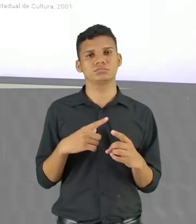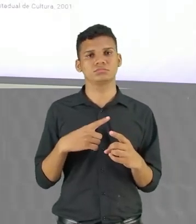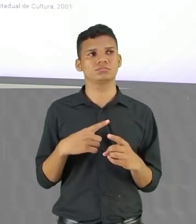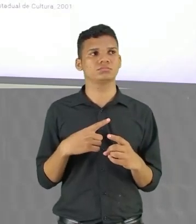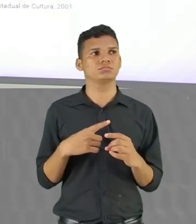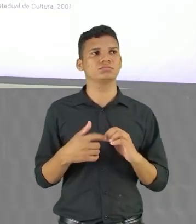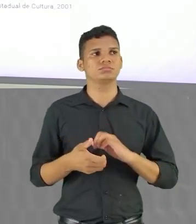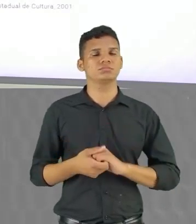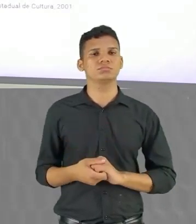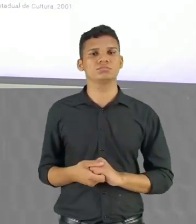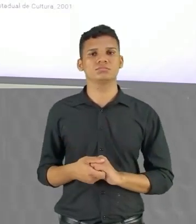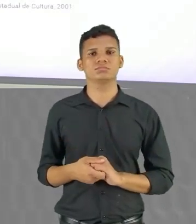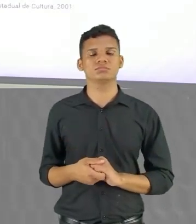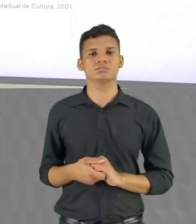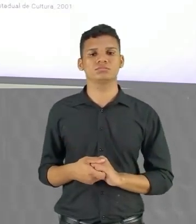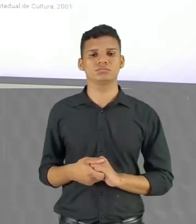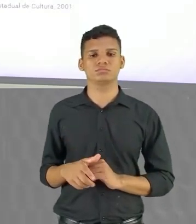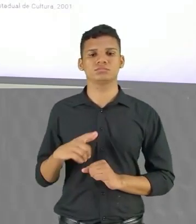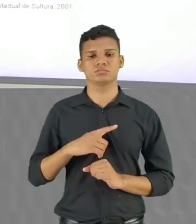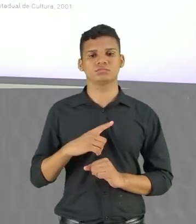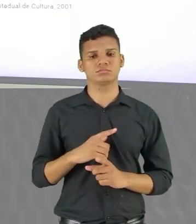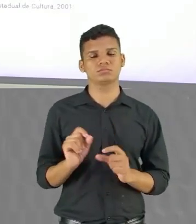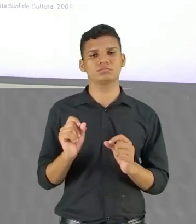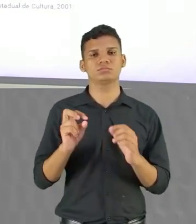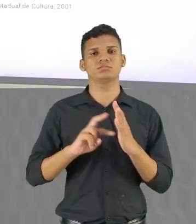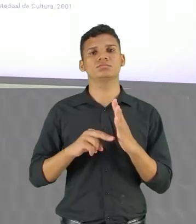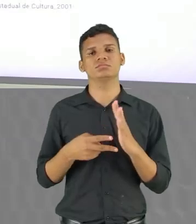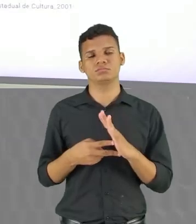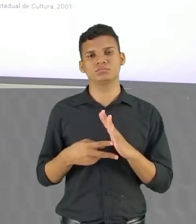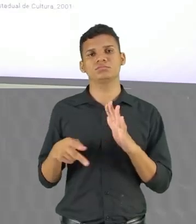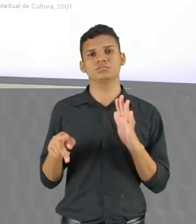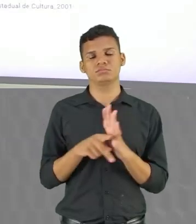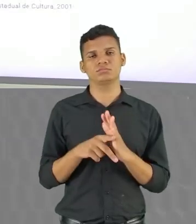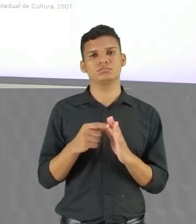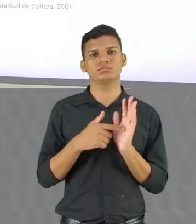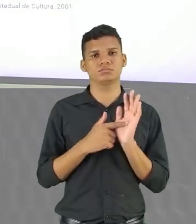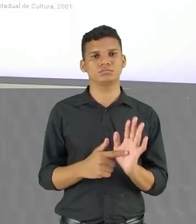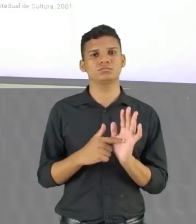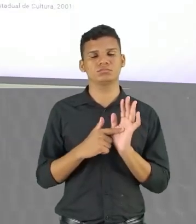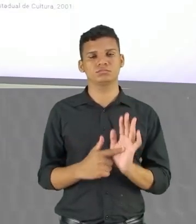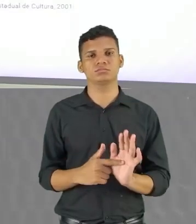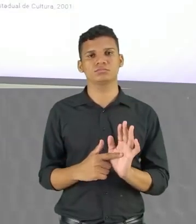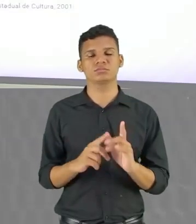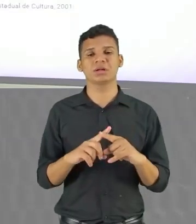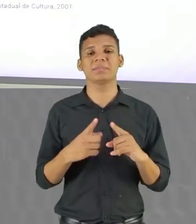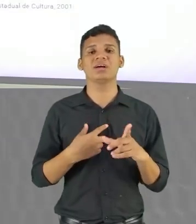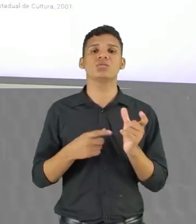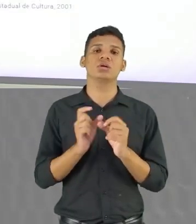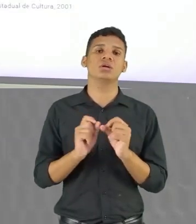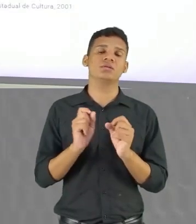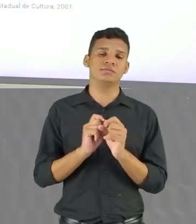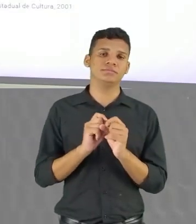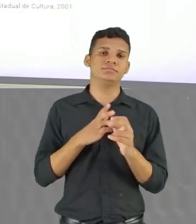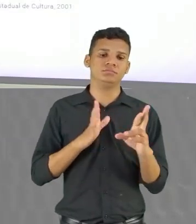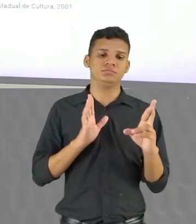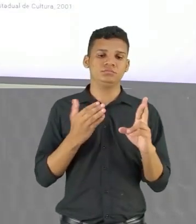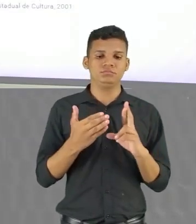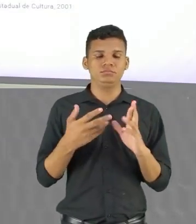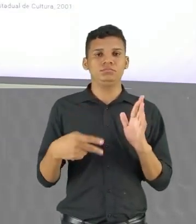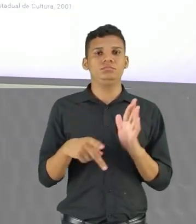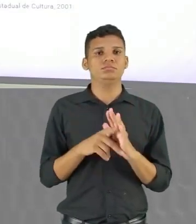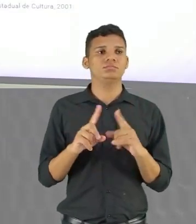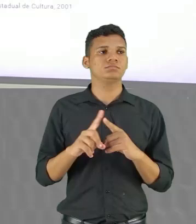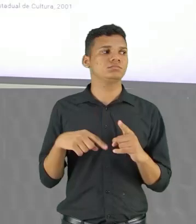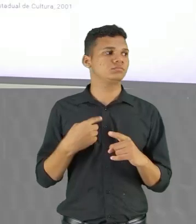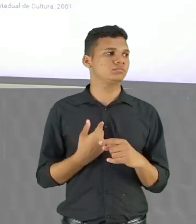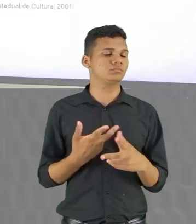soneto A gente traz Essa informação Apresentada Na verdade Elas são relacionadas Cada uma da estrofa Mas a gente